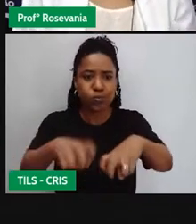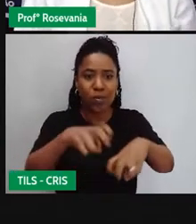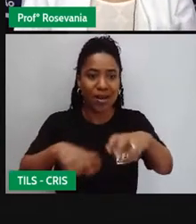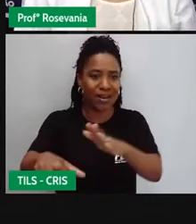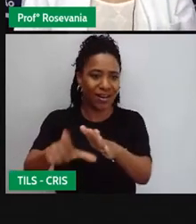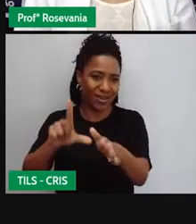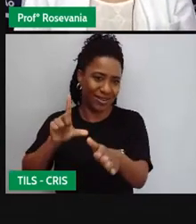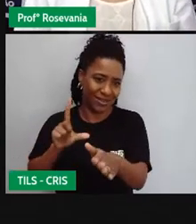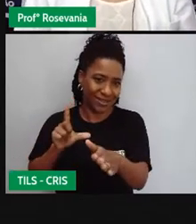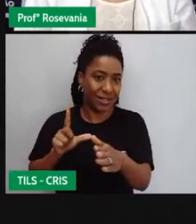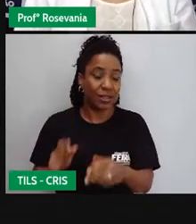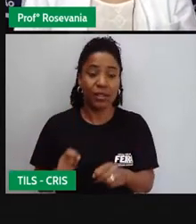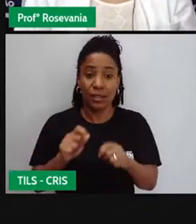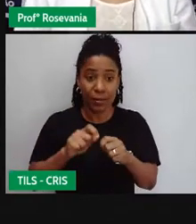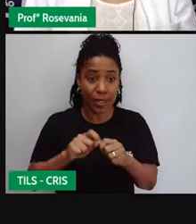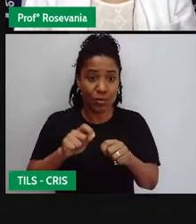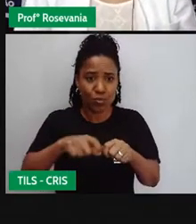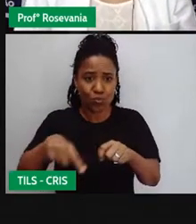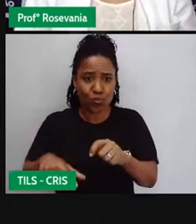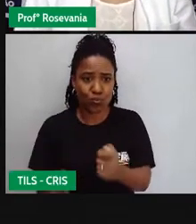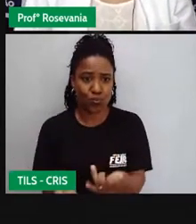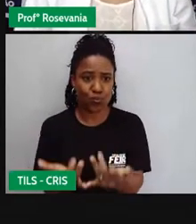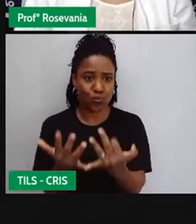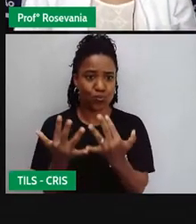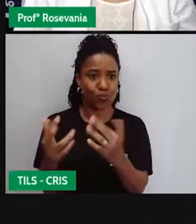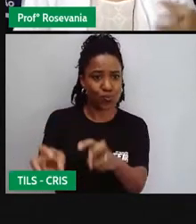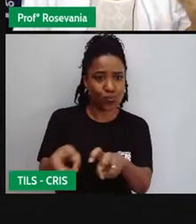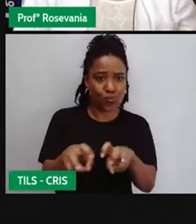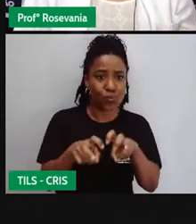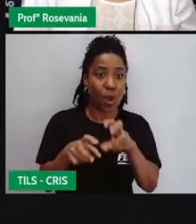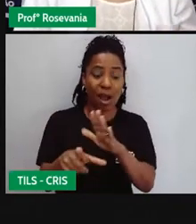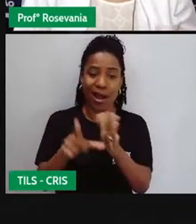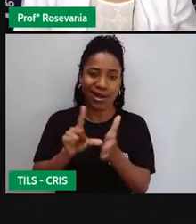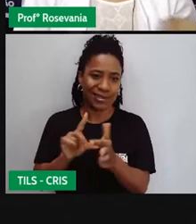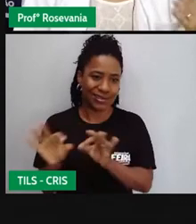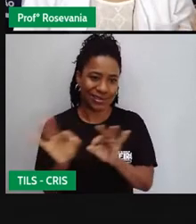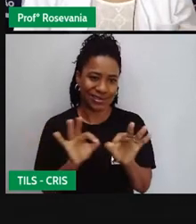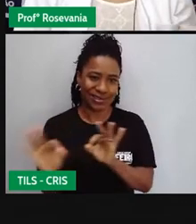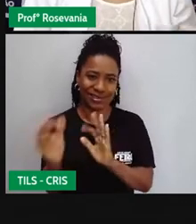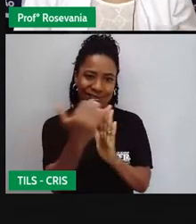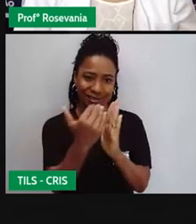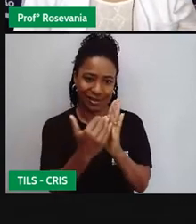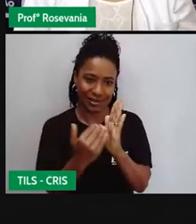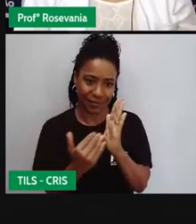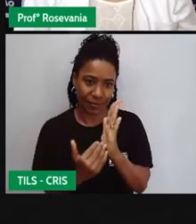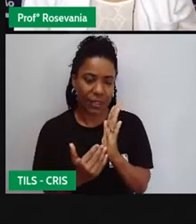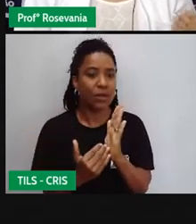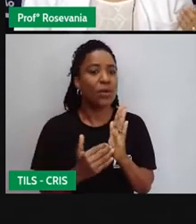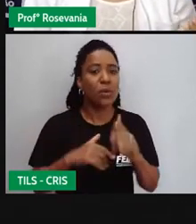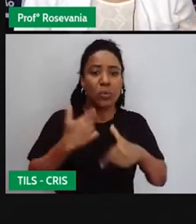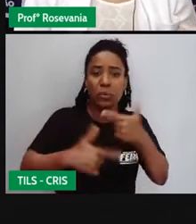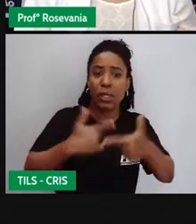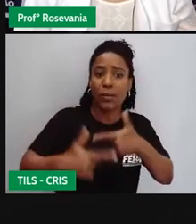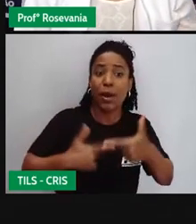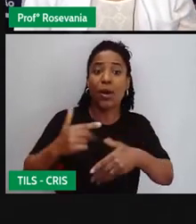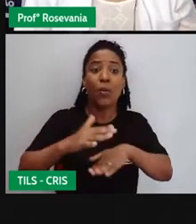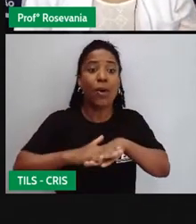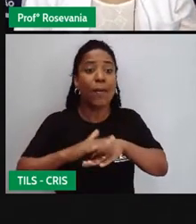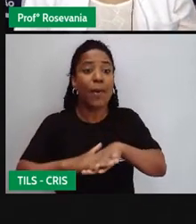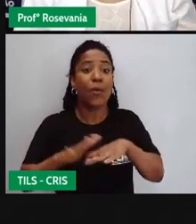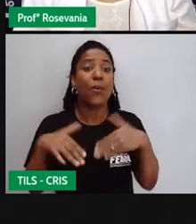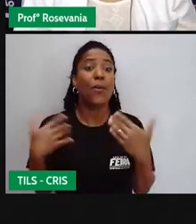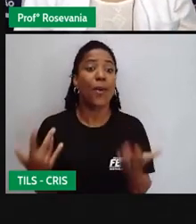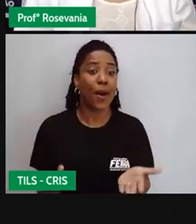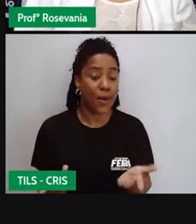depois do campo. Então, essas situações aqui que a gente vai ver. Então, o agronegócio, ele envolve o tipo de trabalho que vai ser desenvolvido, as